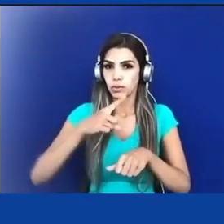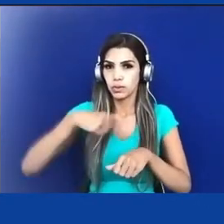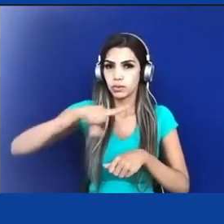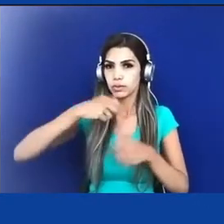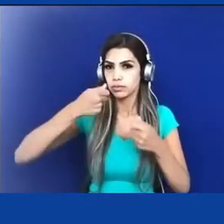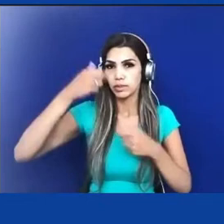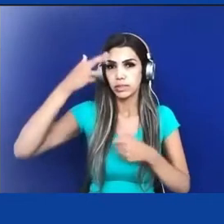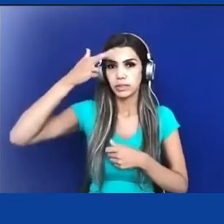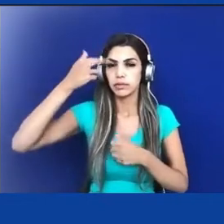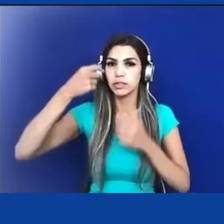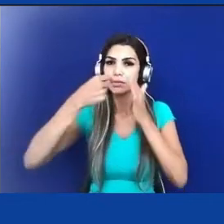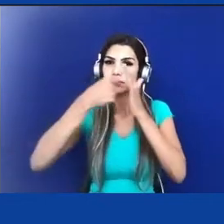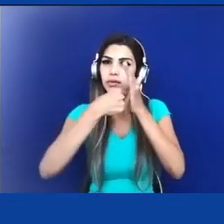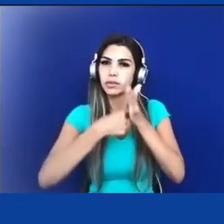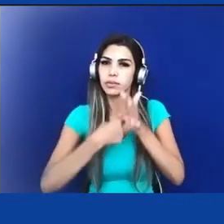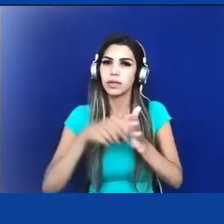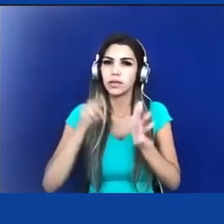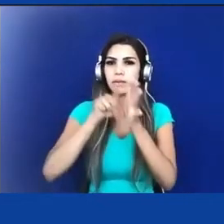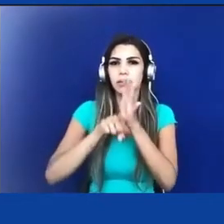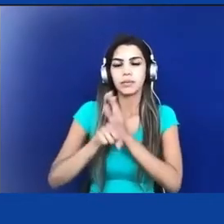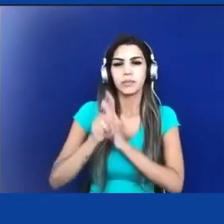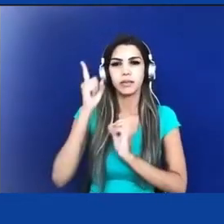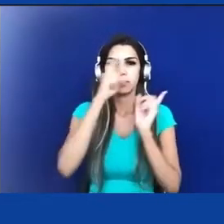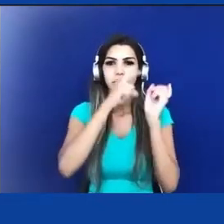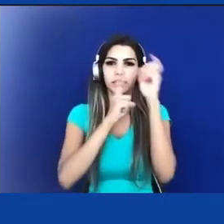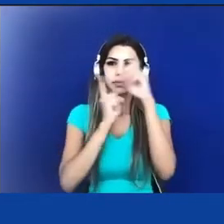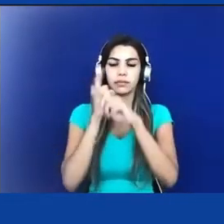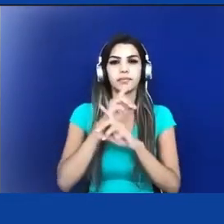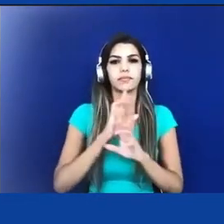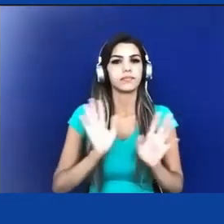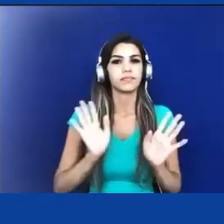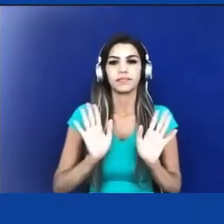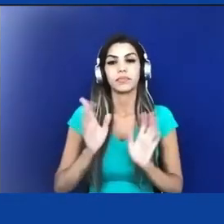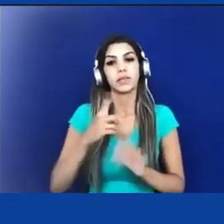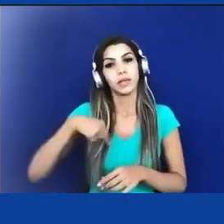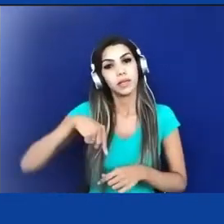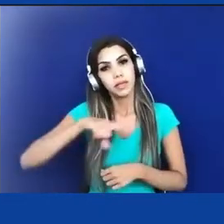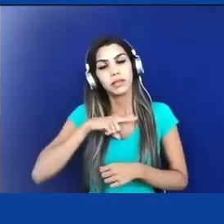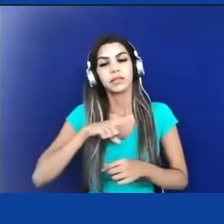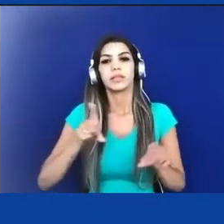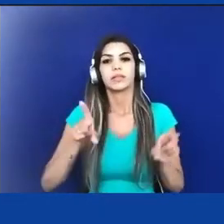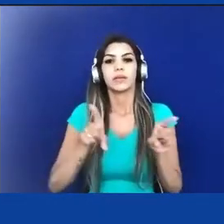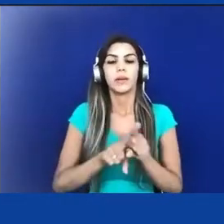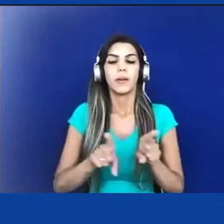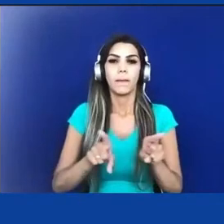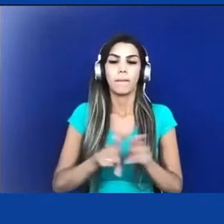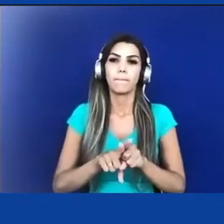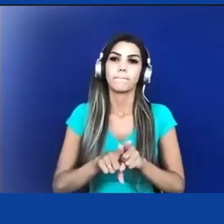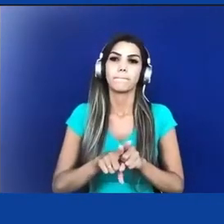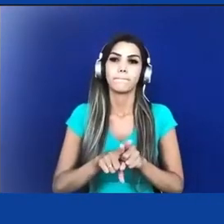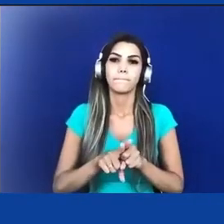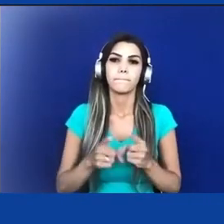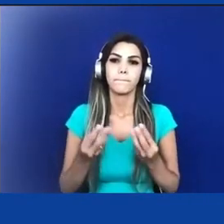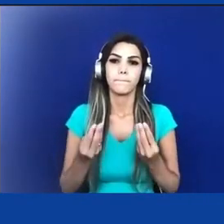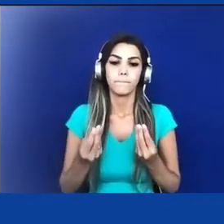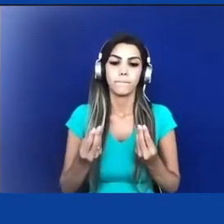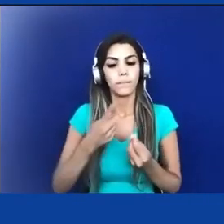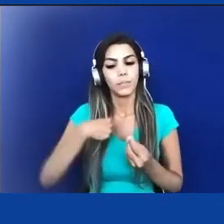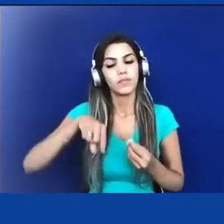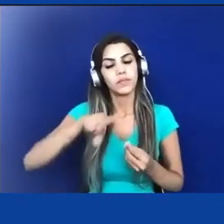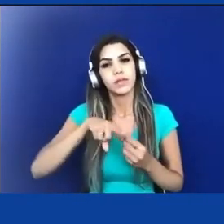mas que nós também, enquanto corpo, como comunidade